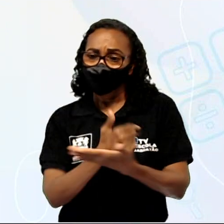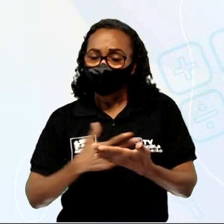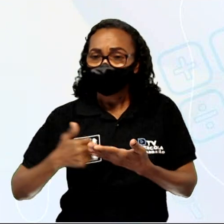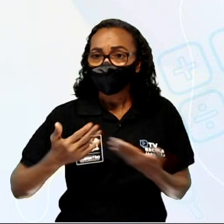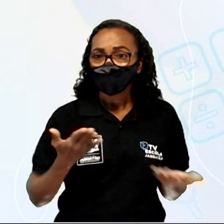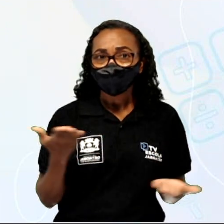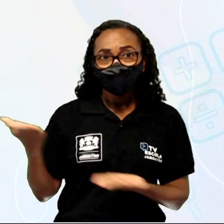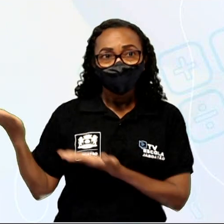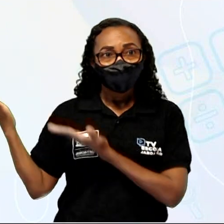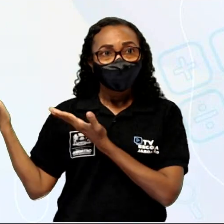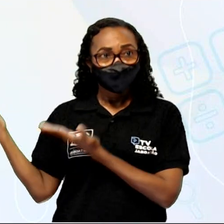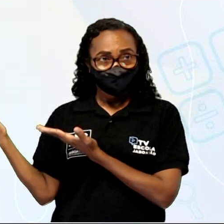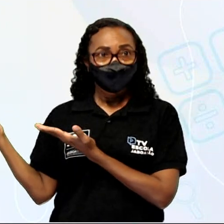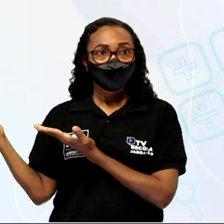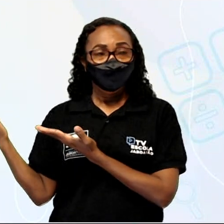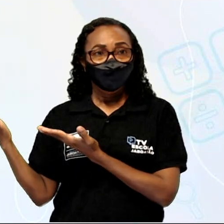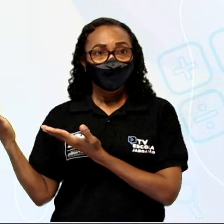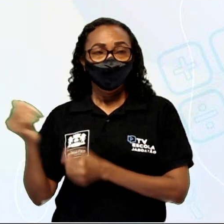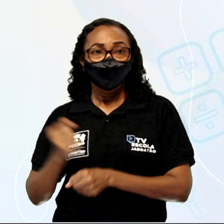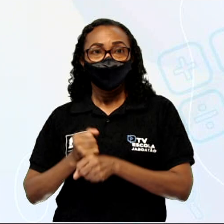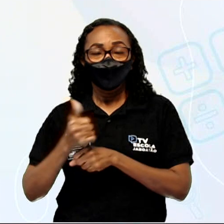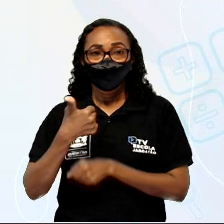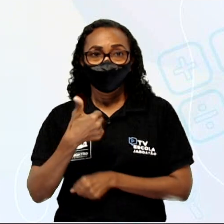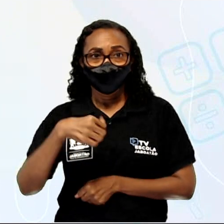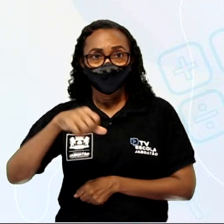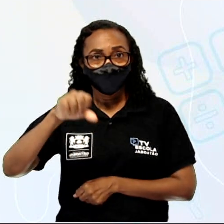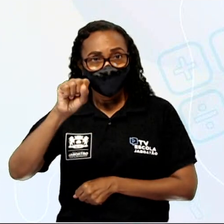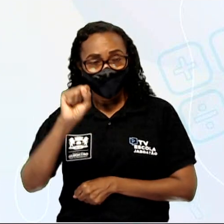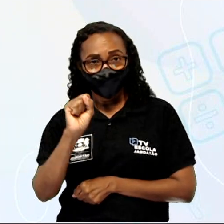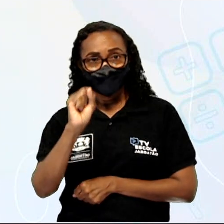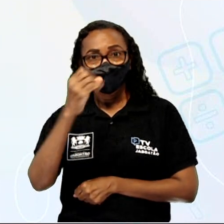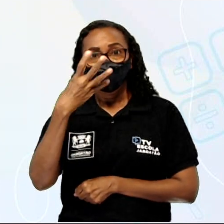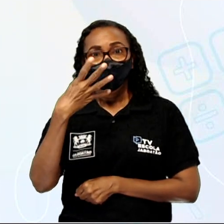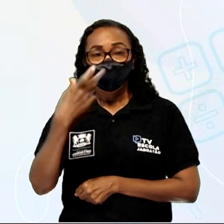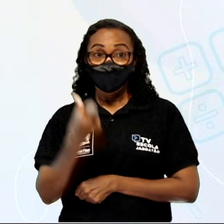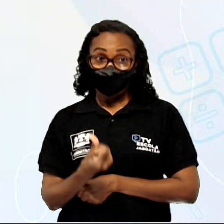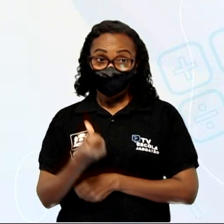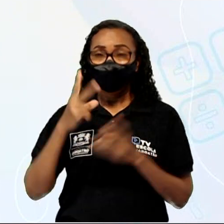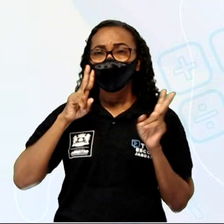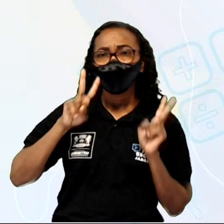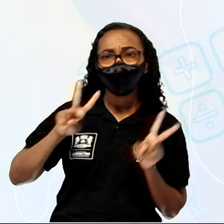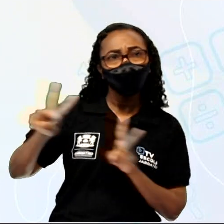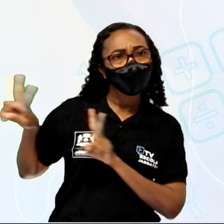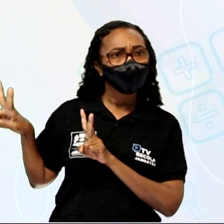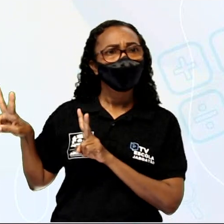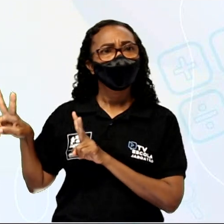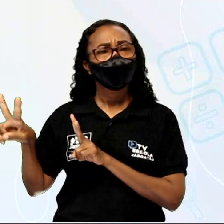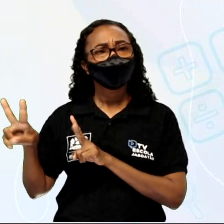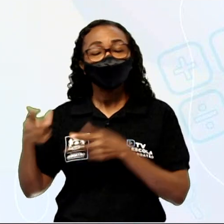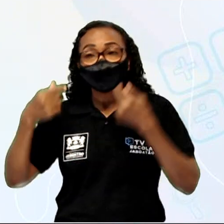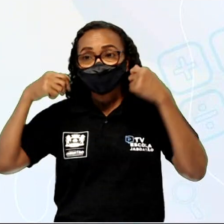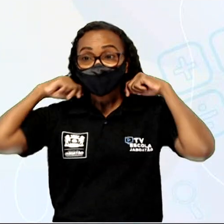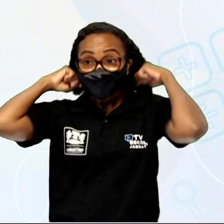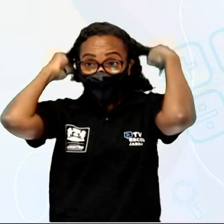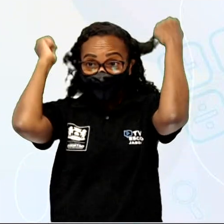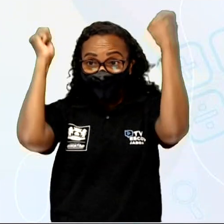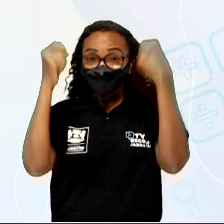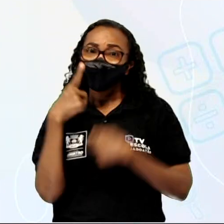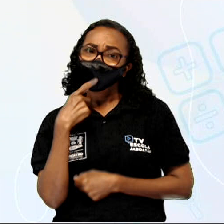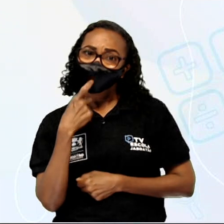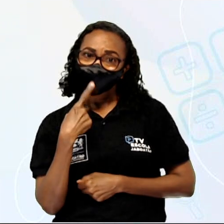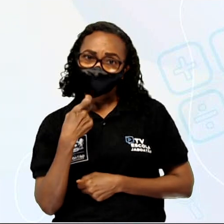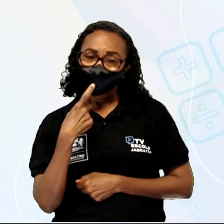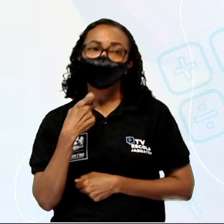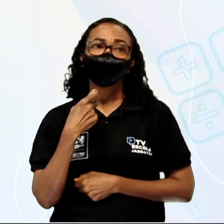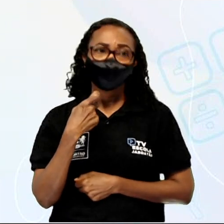Fulgeni de 1846, que dá para ver aí que é a Chapeuzinho Vermelho. Ela está com o